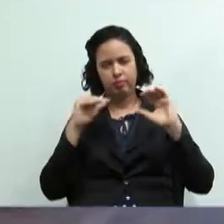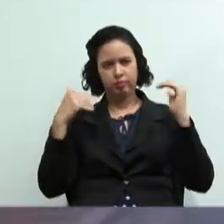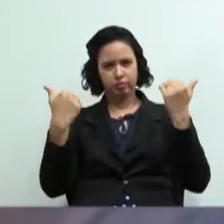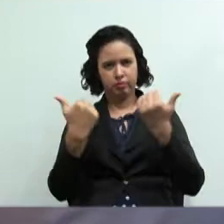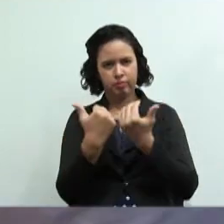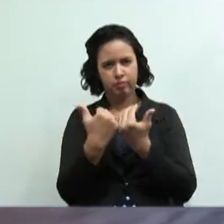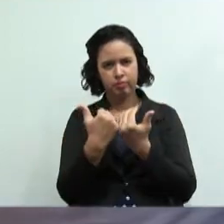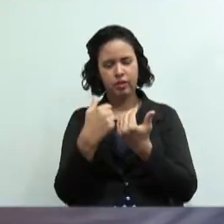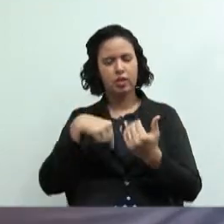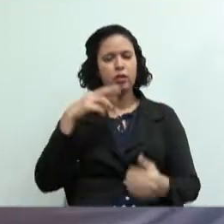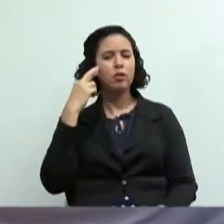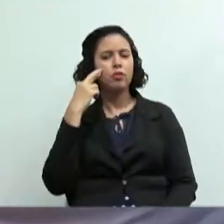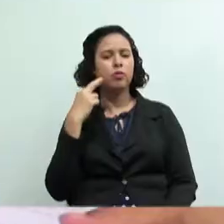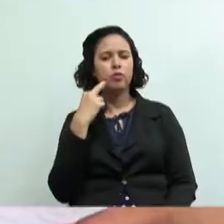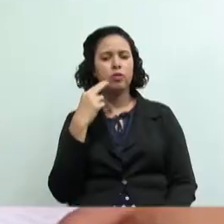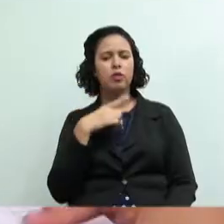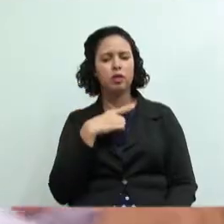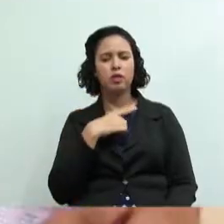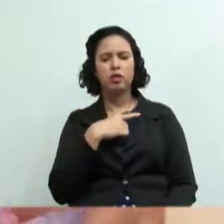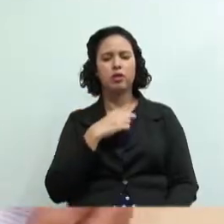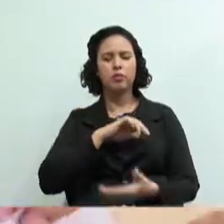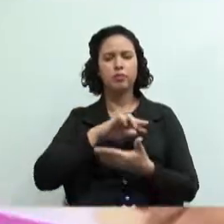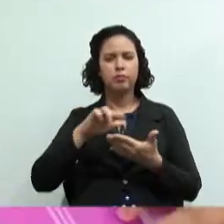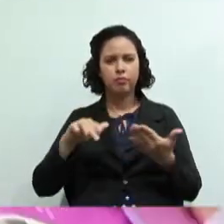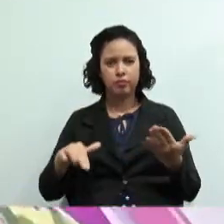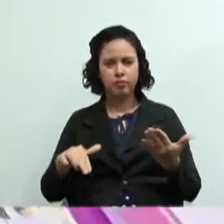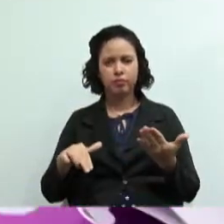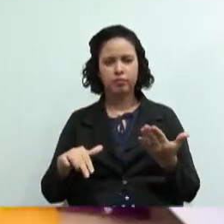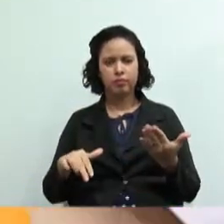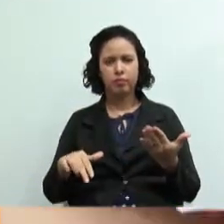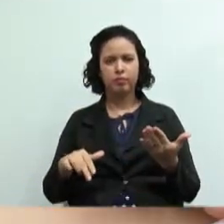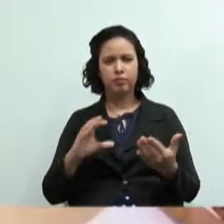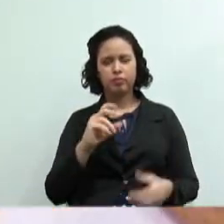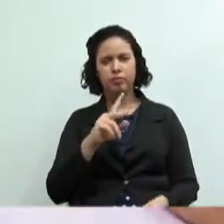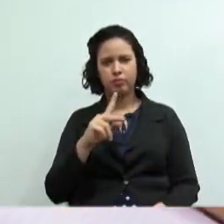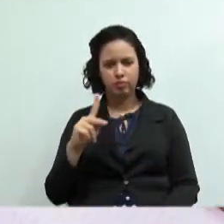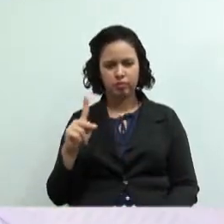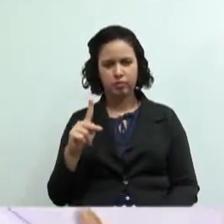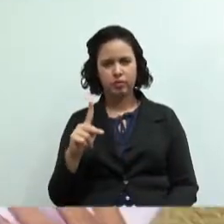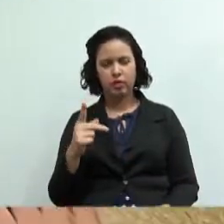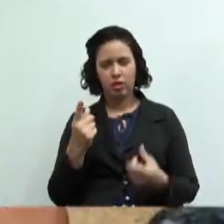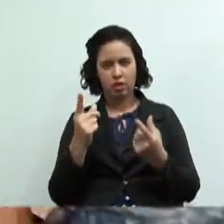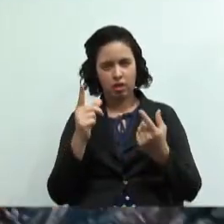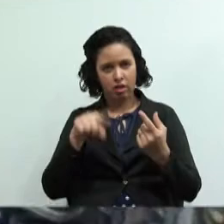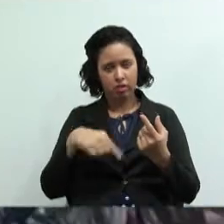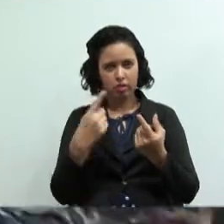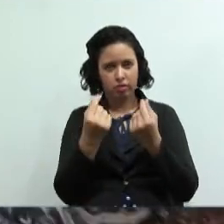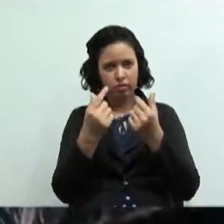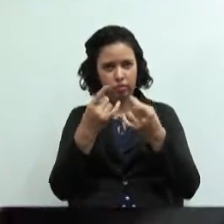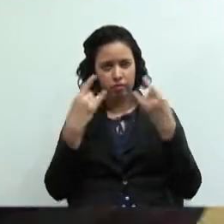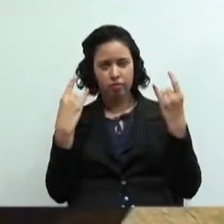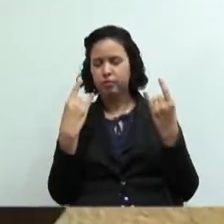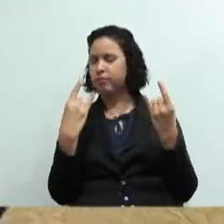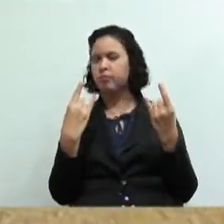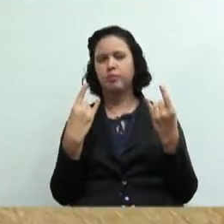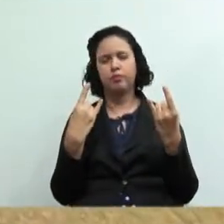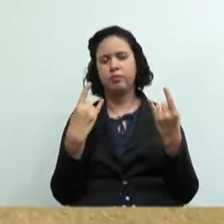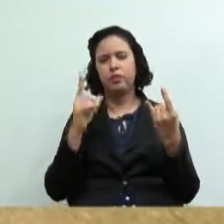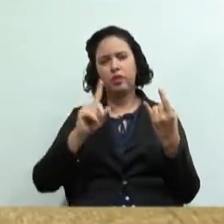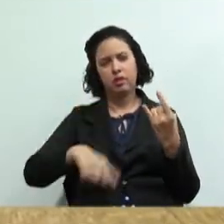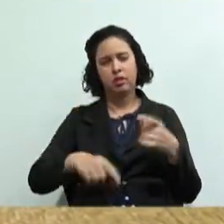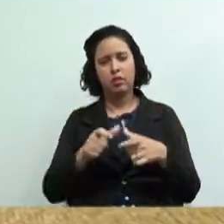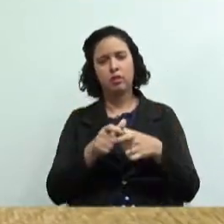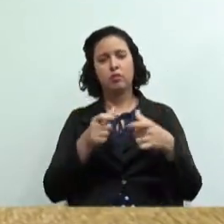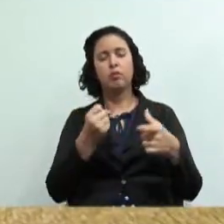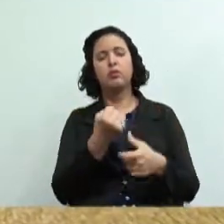cooperativas neste ramo. O objetivo de uma cooperativa de produção não é o lucro e sim a quantidade e a qualidade